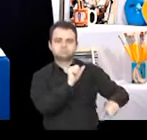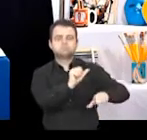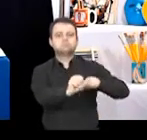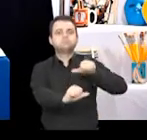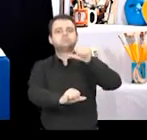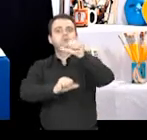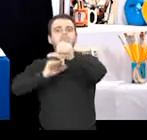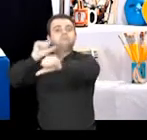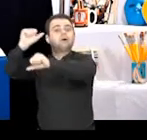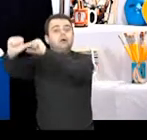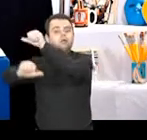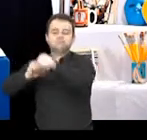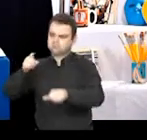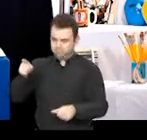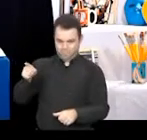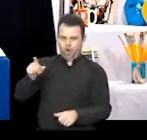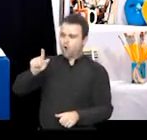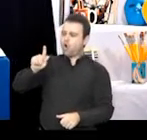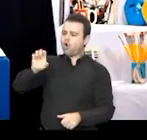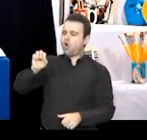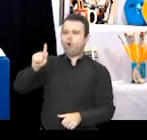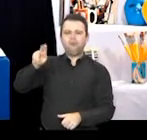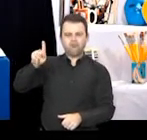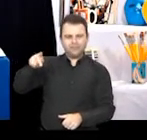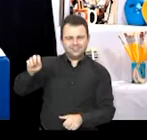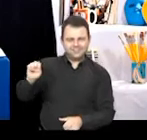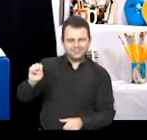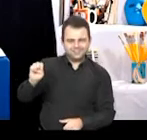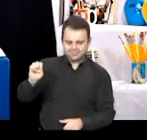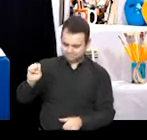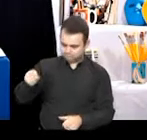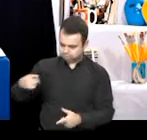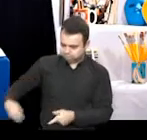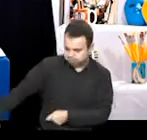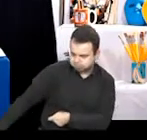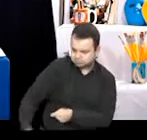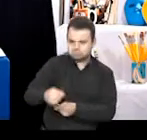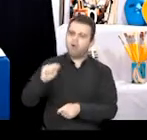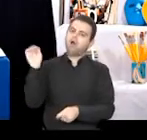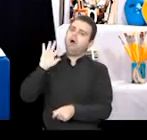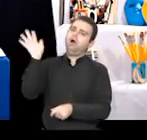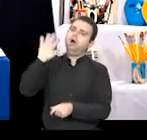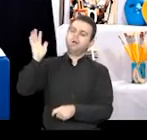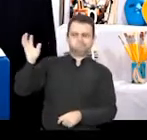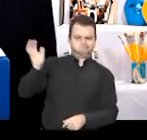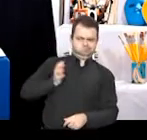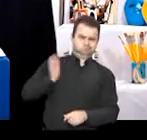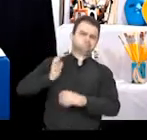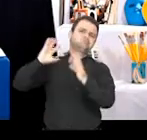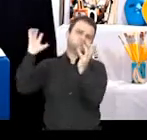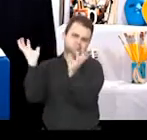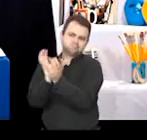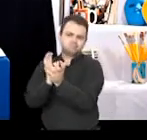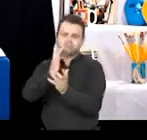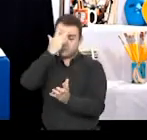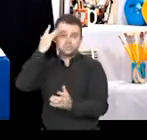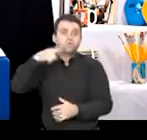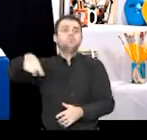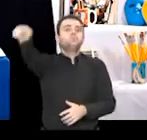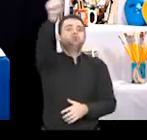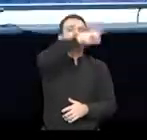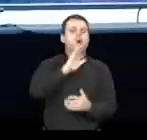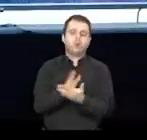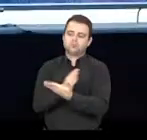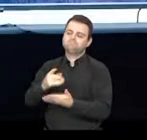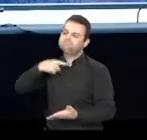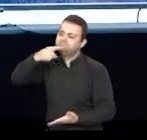Absolutamente. Golfe é um esporte eletizado, caro. Não é todo mundo que tem acesso a esse esporte.